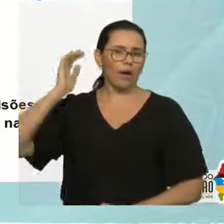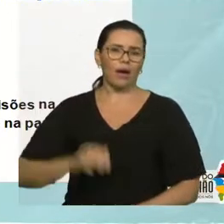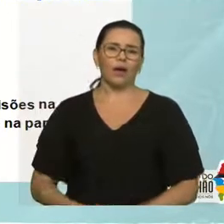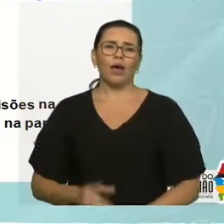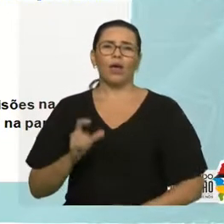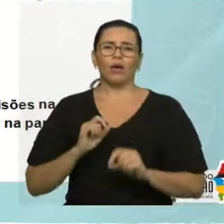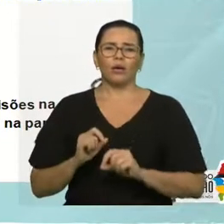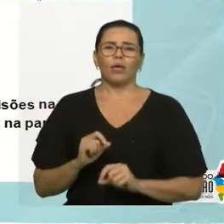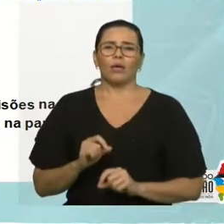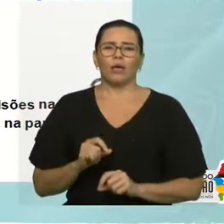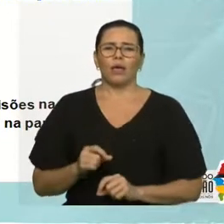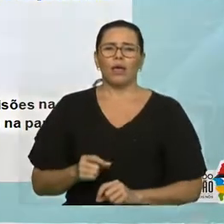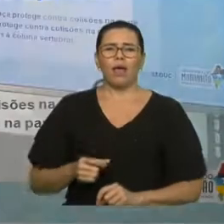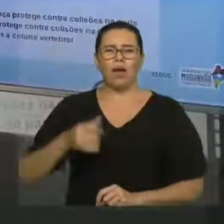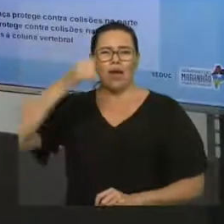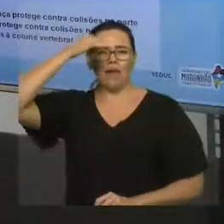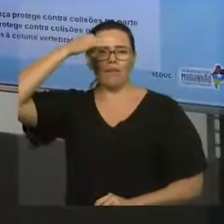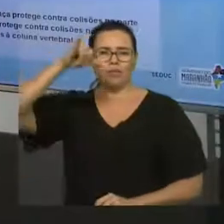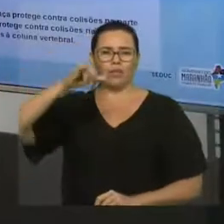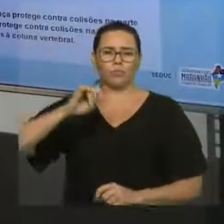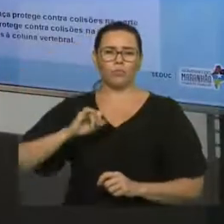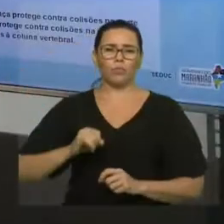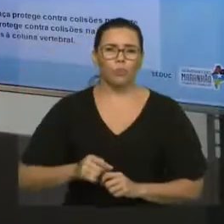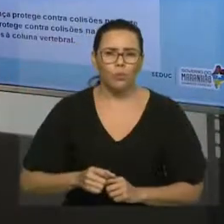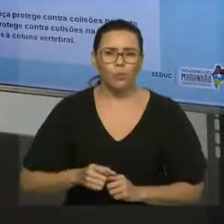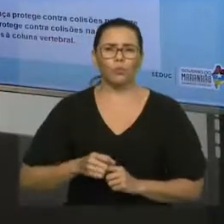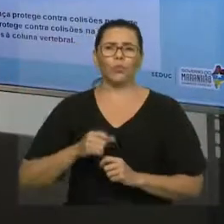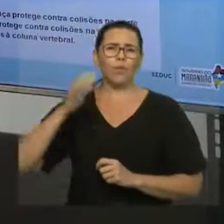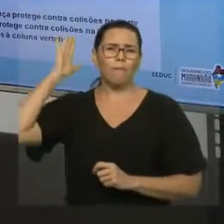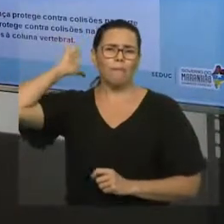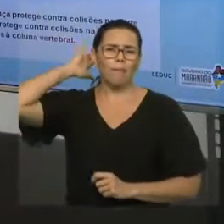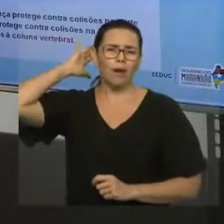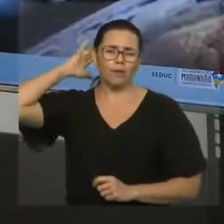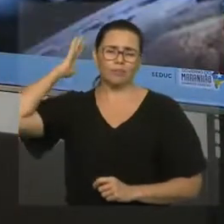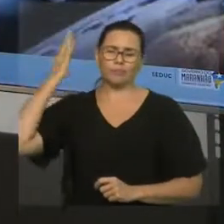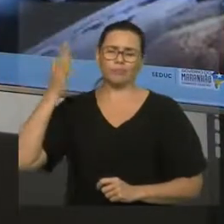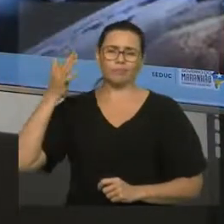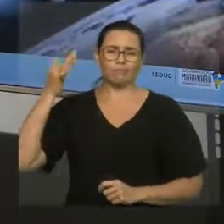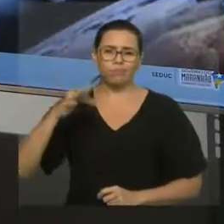à coluna vertebral, que é aquele apoiozinho que fica na nossa cabeça aqui do carro.